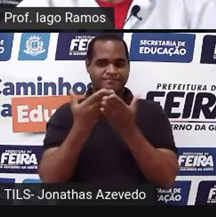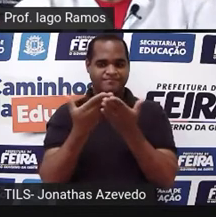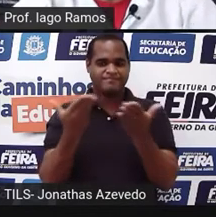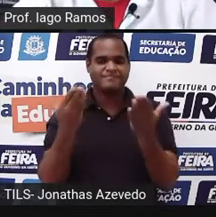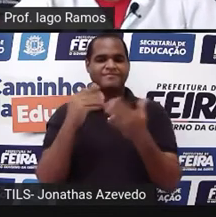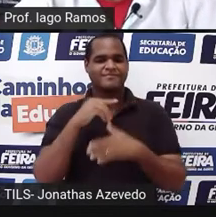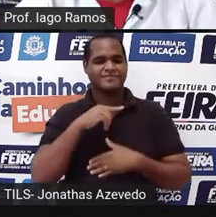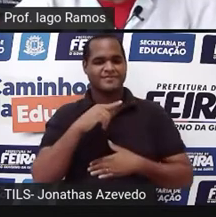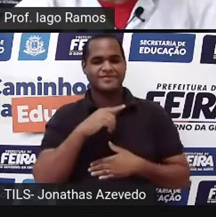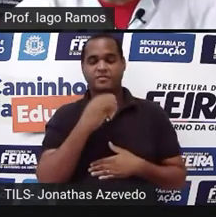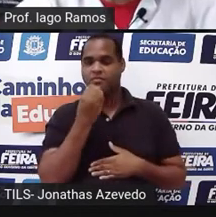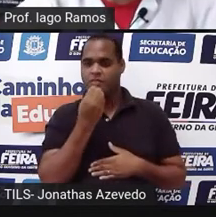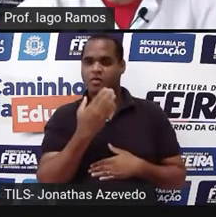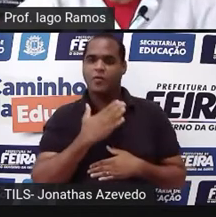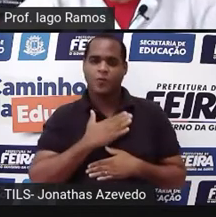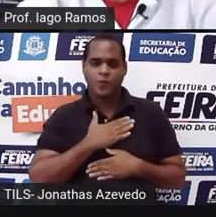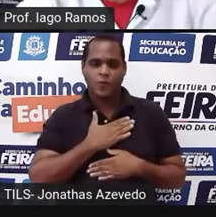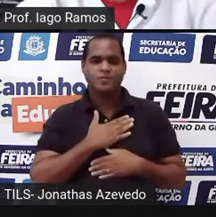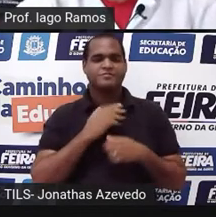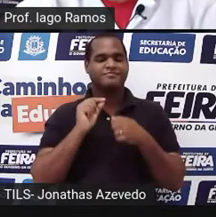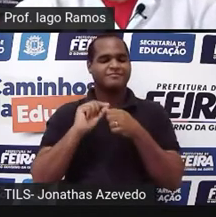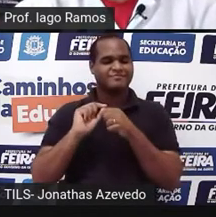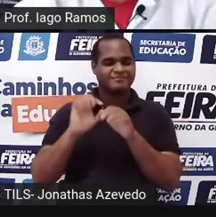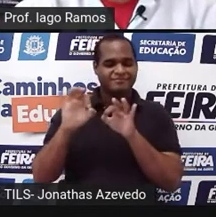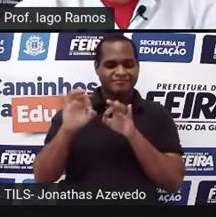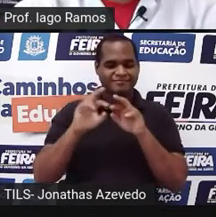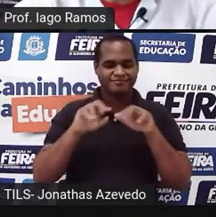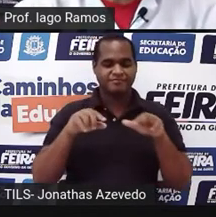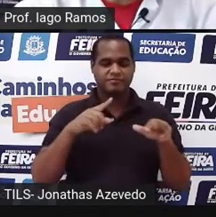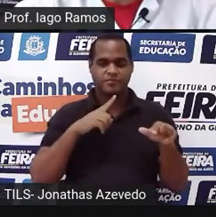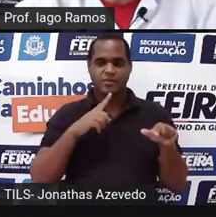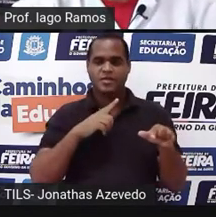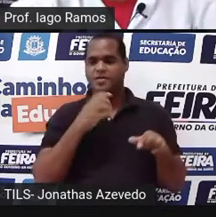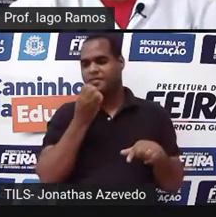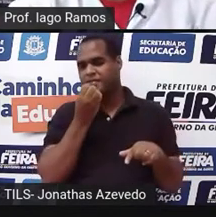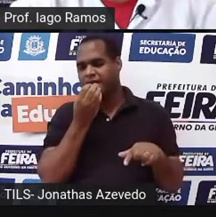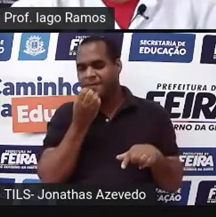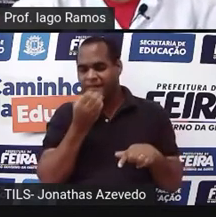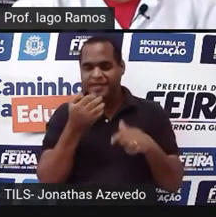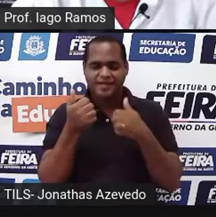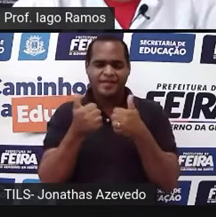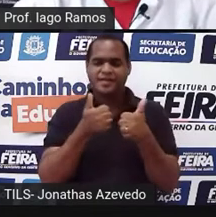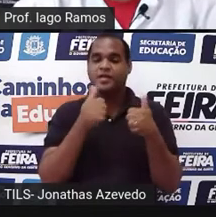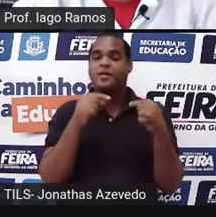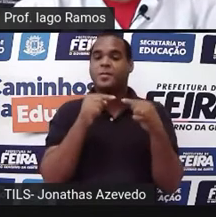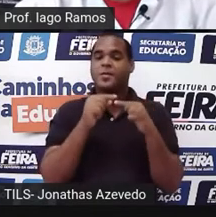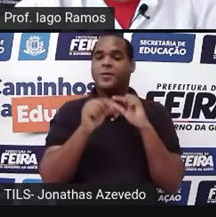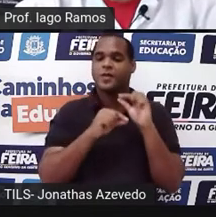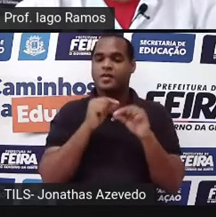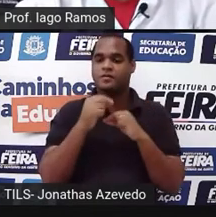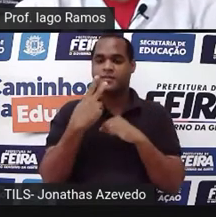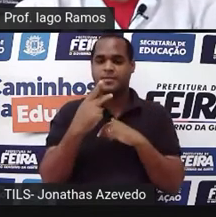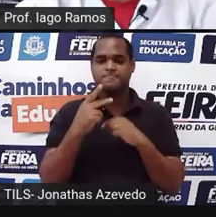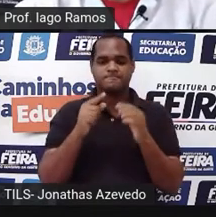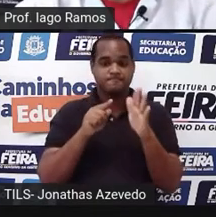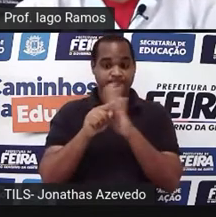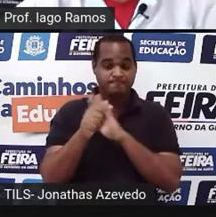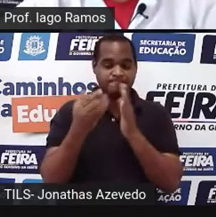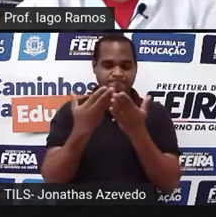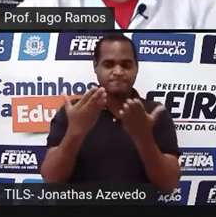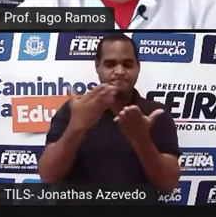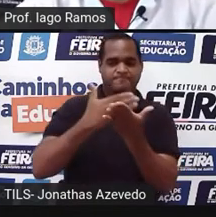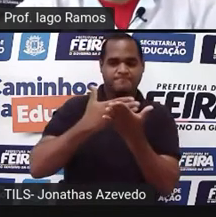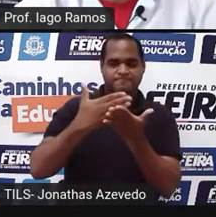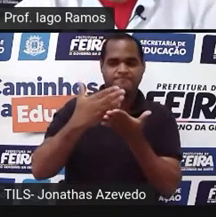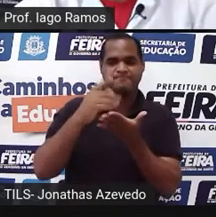você, eu gosto de fazer isso e grande parte das vezes eu faço, que é uma pergunta para você começar a